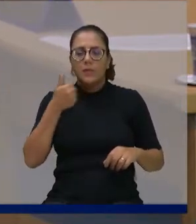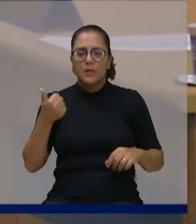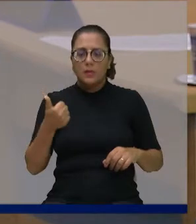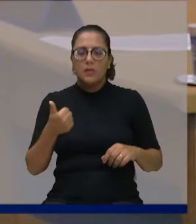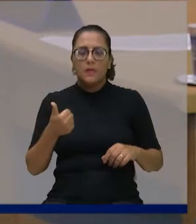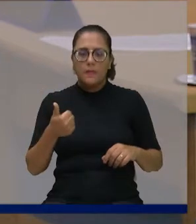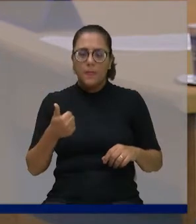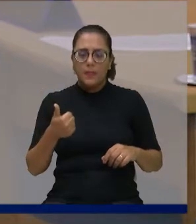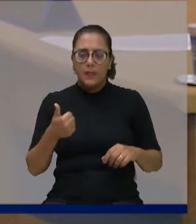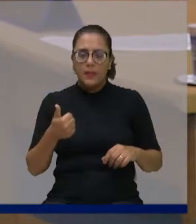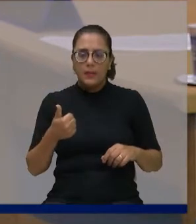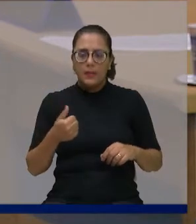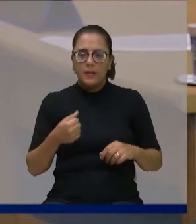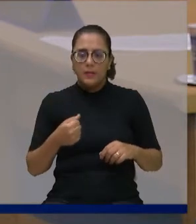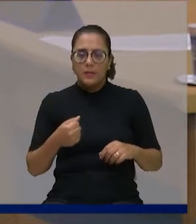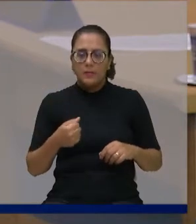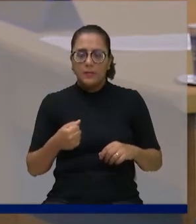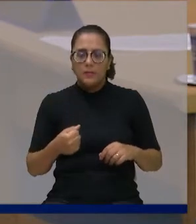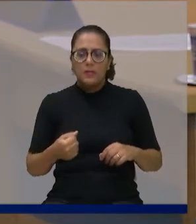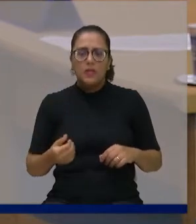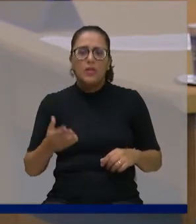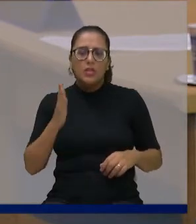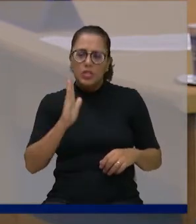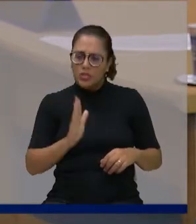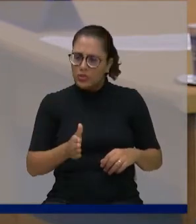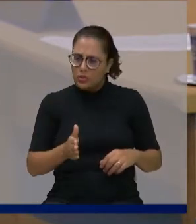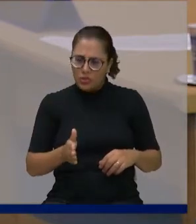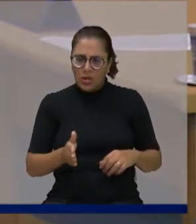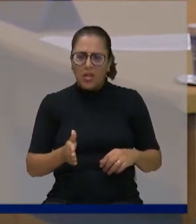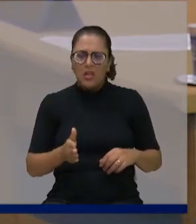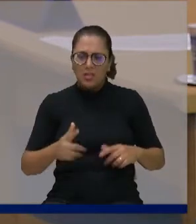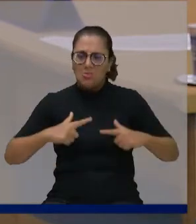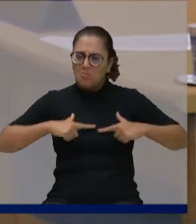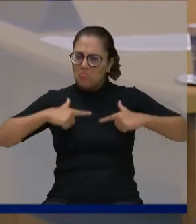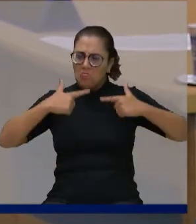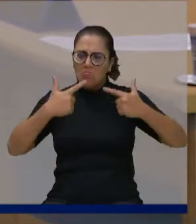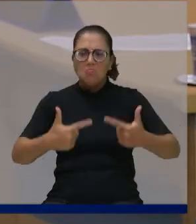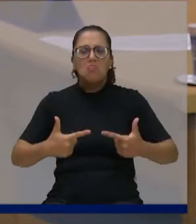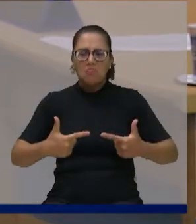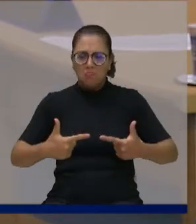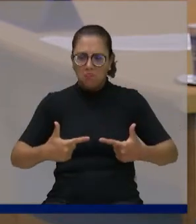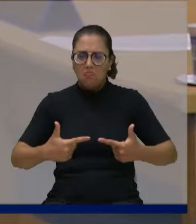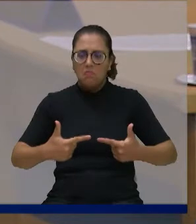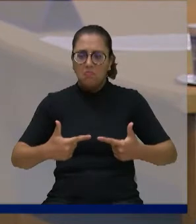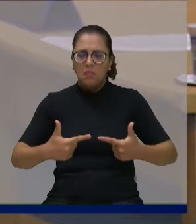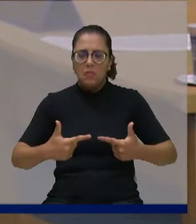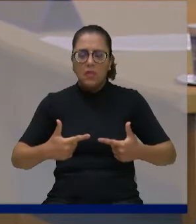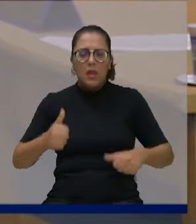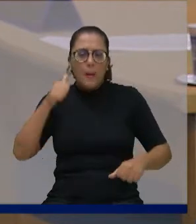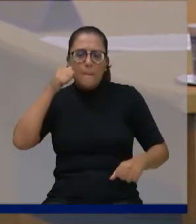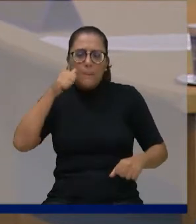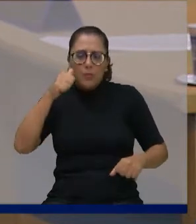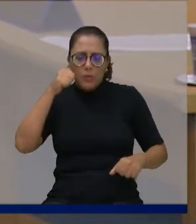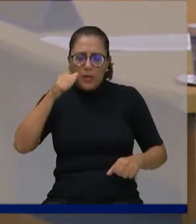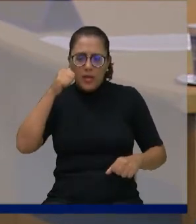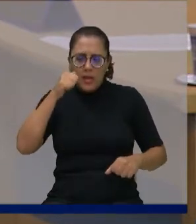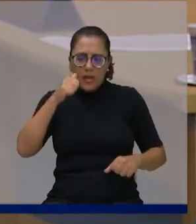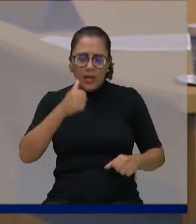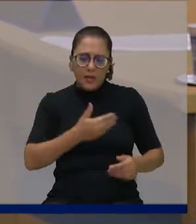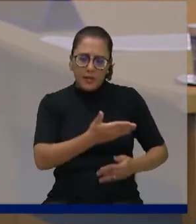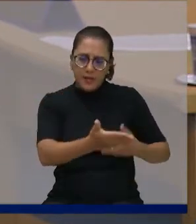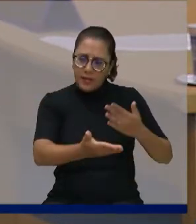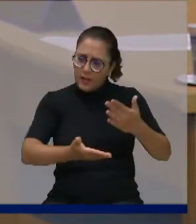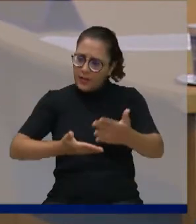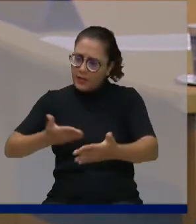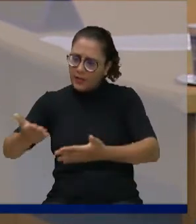desde cedo, se tornou uma mulher guerreira e valorosa, dedicada a servir ao próximo sem esperar